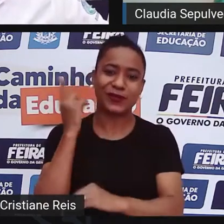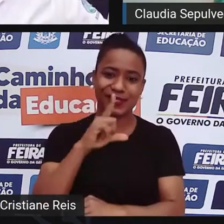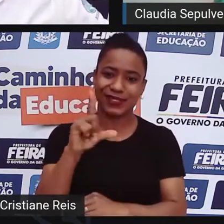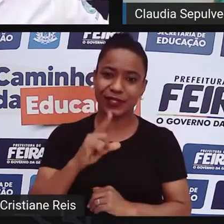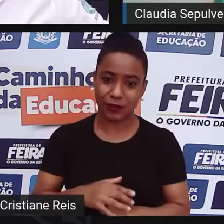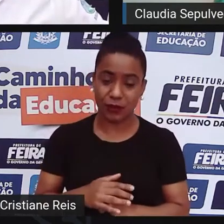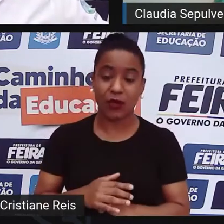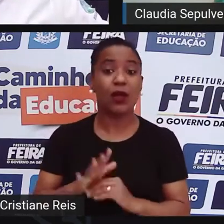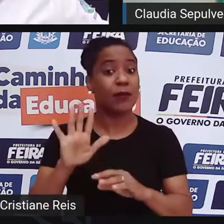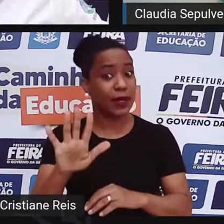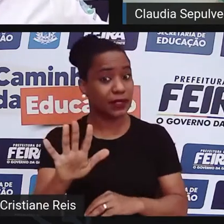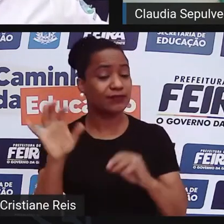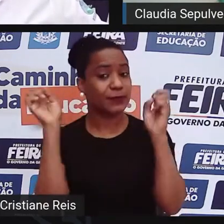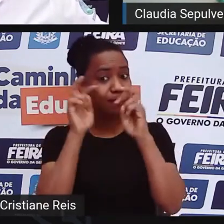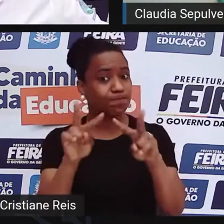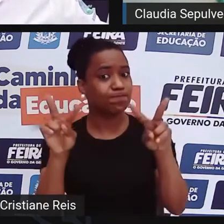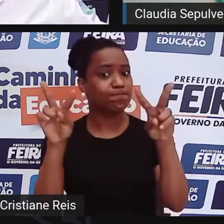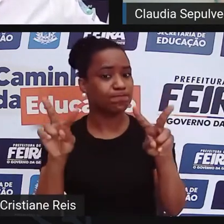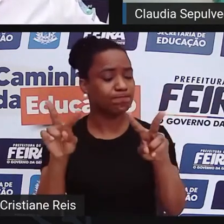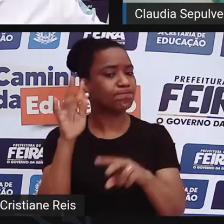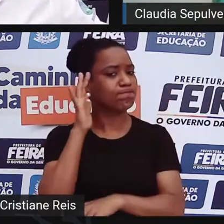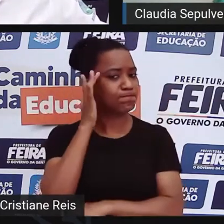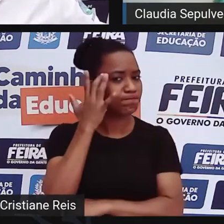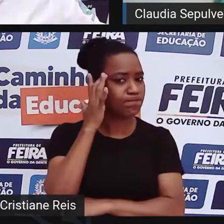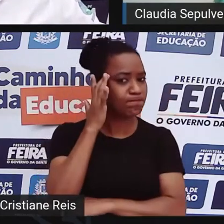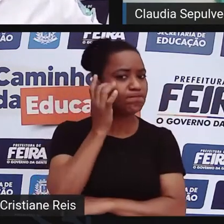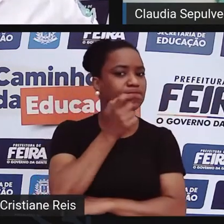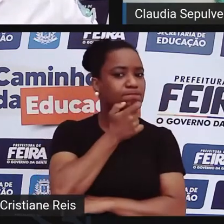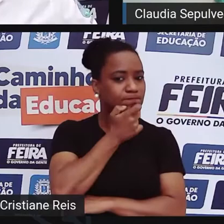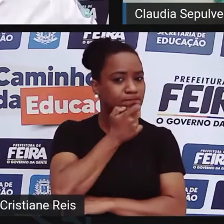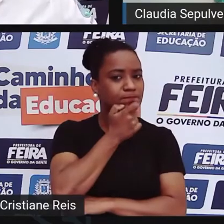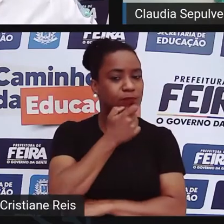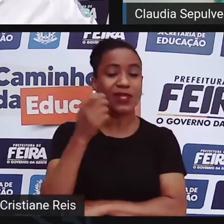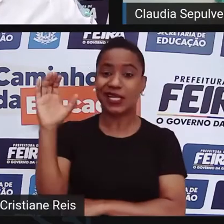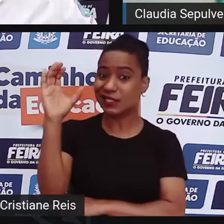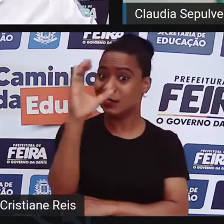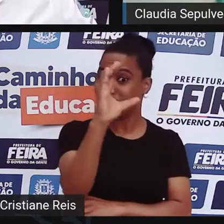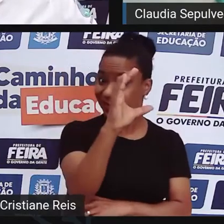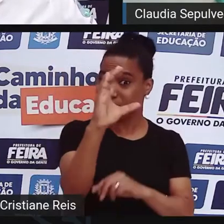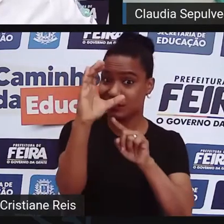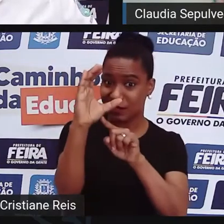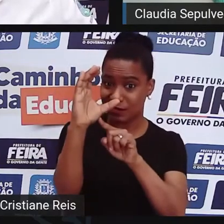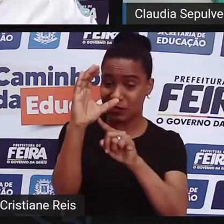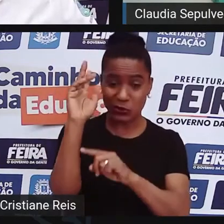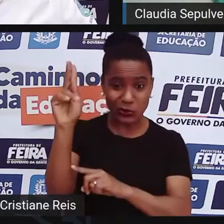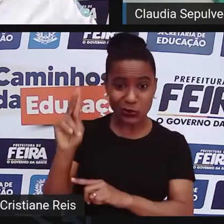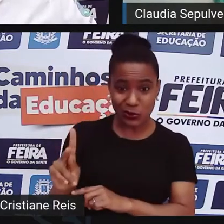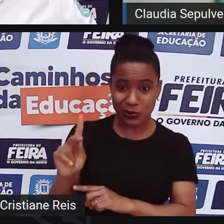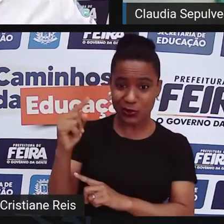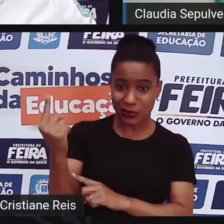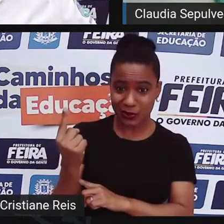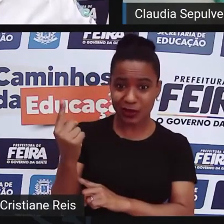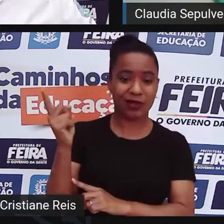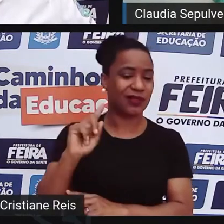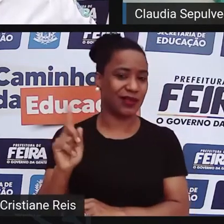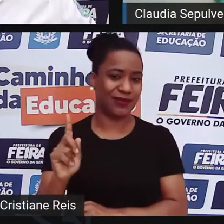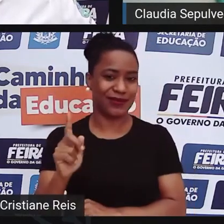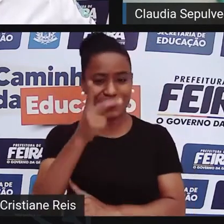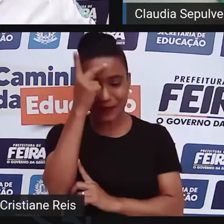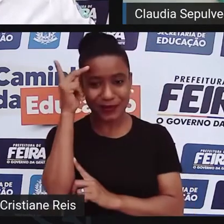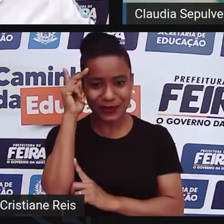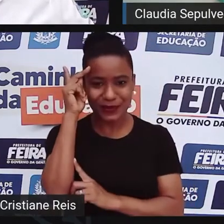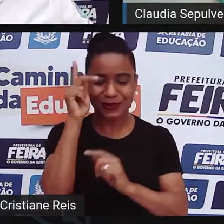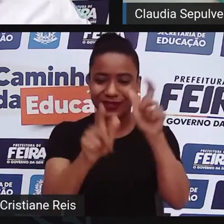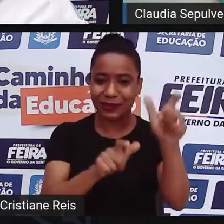crítico para essa ciência. Então, essa ciência é feita por pessoas, portanto, humanas. E é preciso saber, por exemplo, que há grupos que